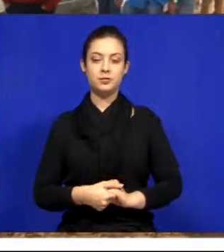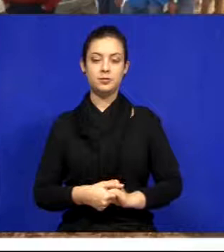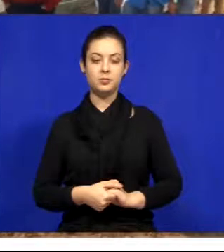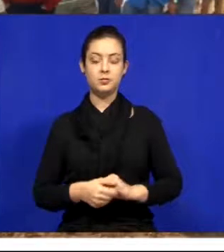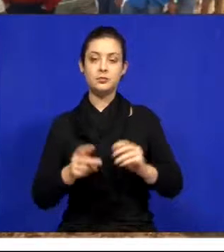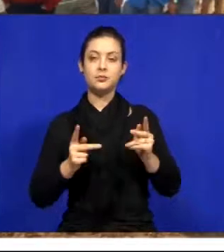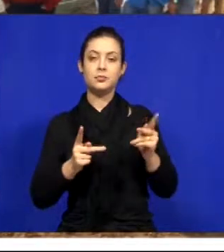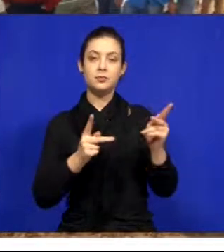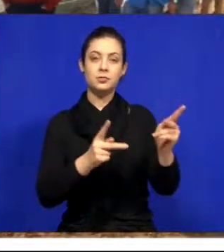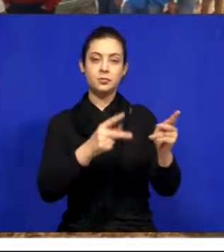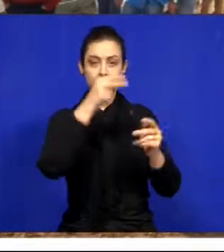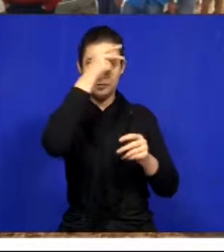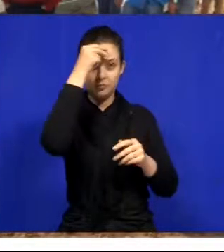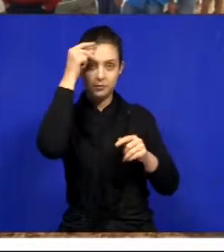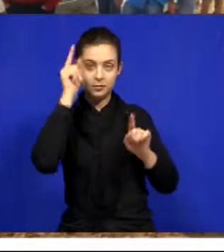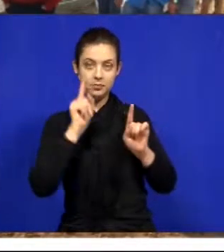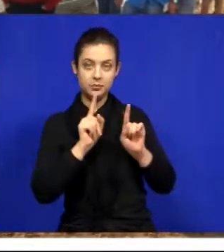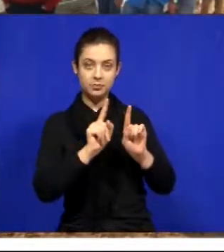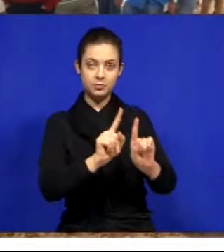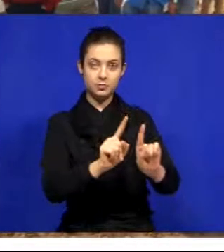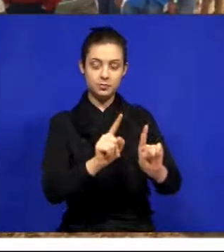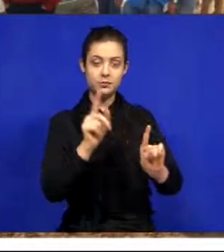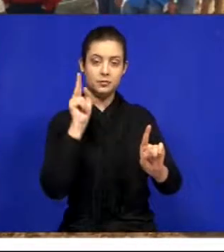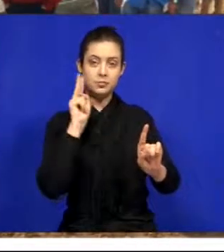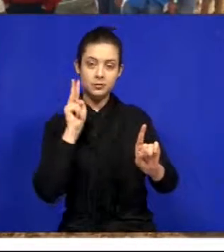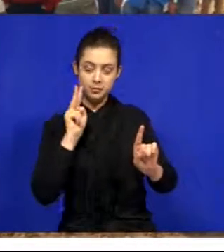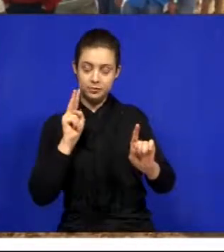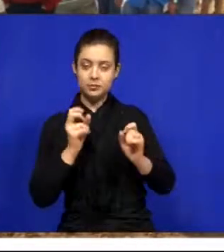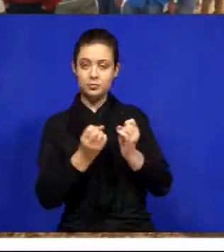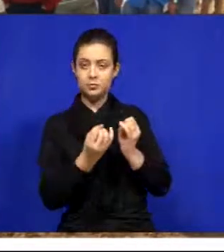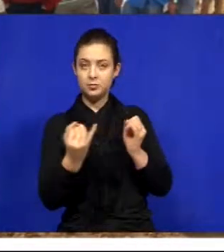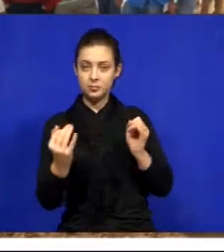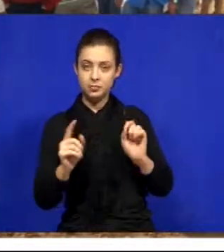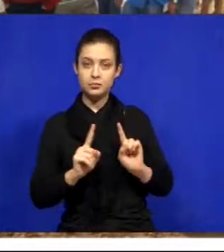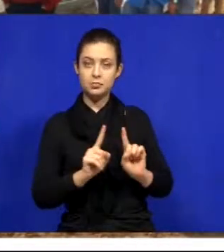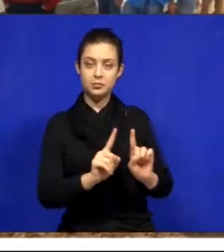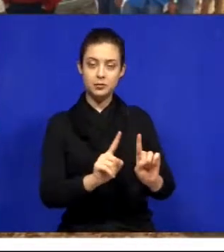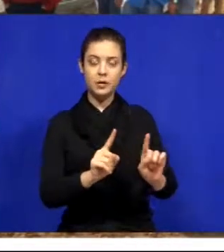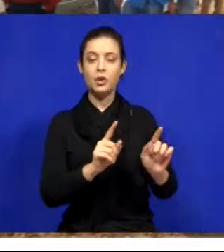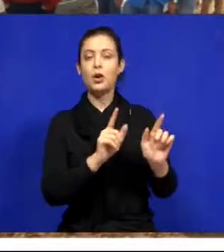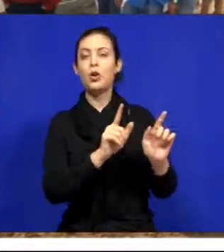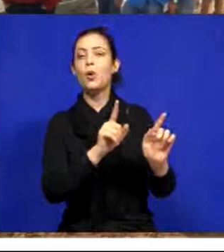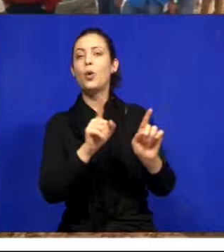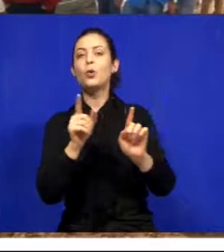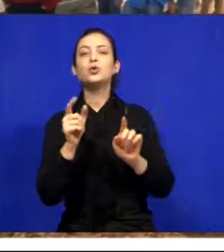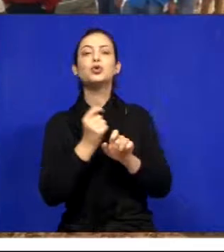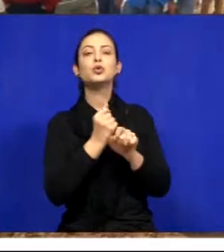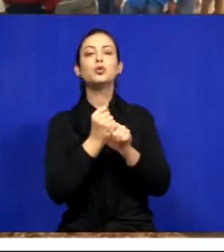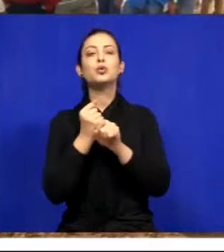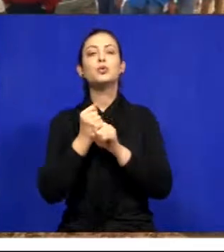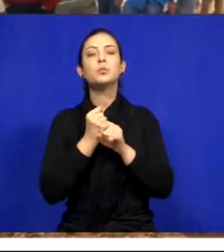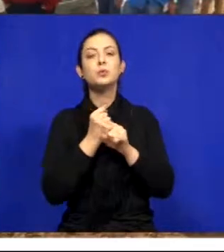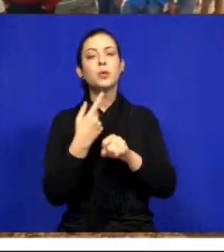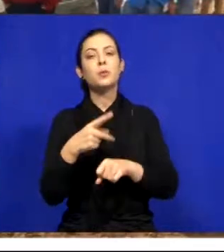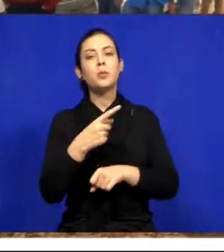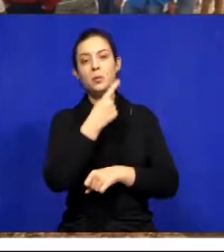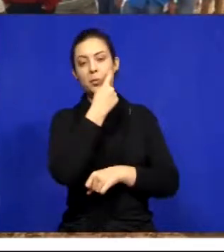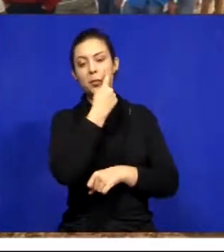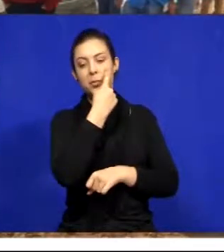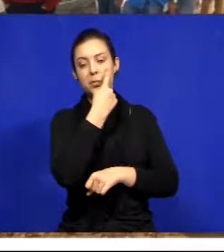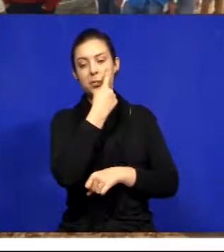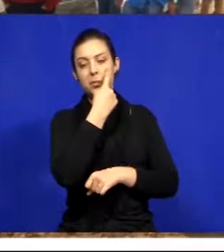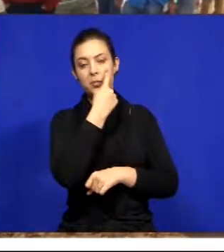Visita com o prefeito e os vereadores nas obras do Parque